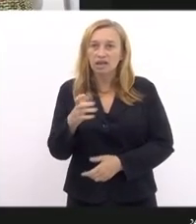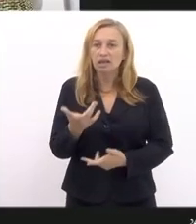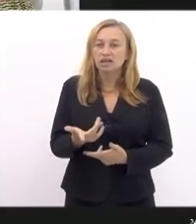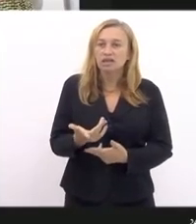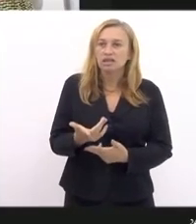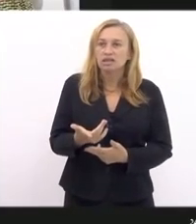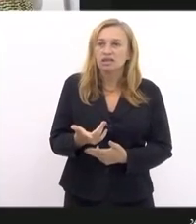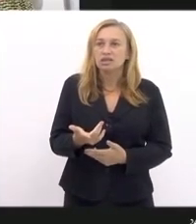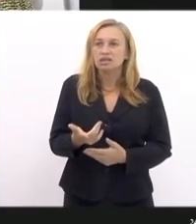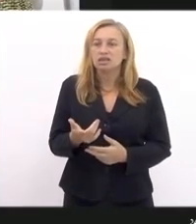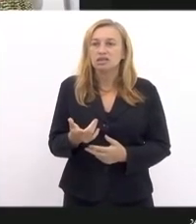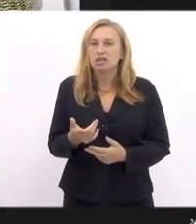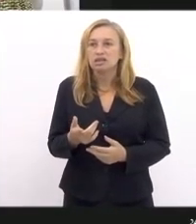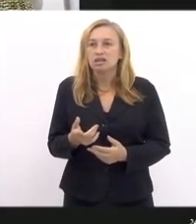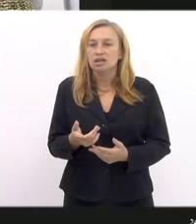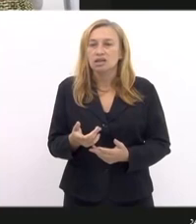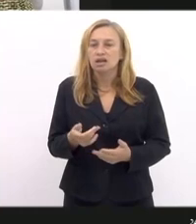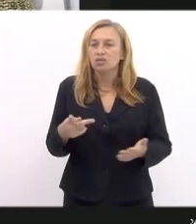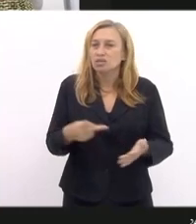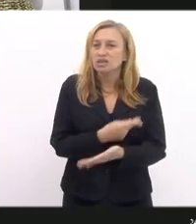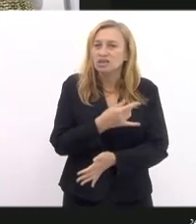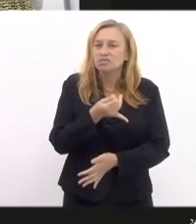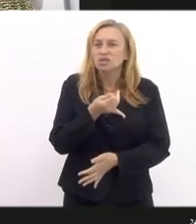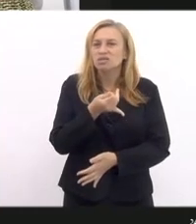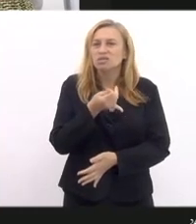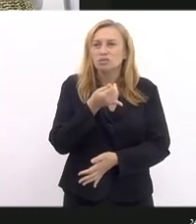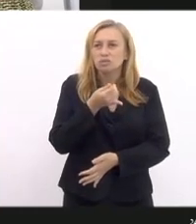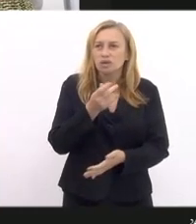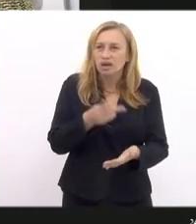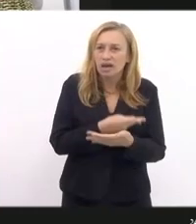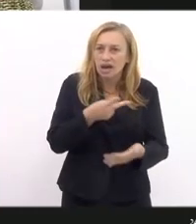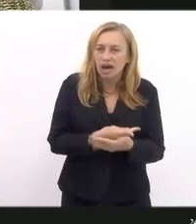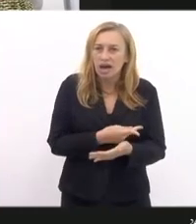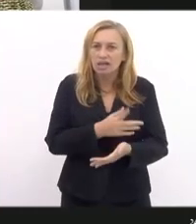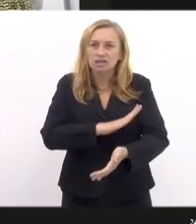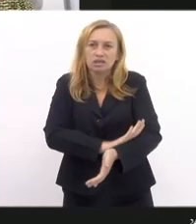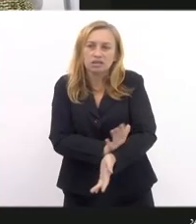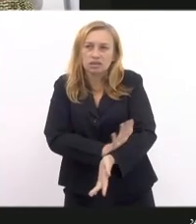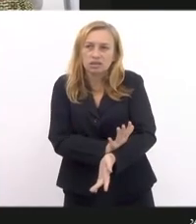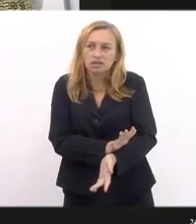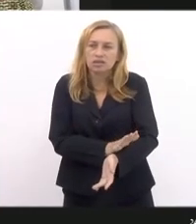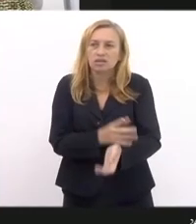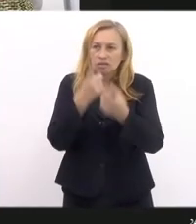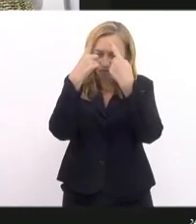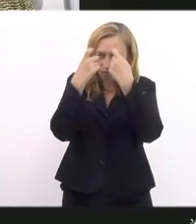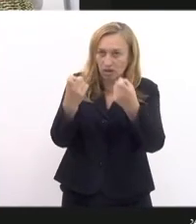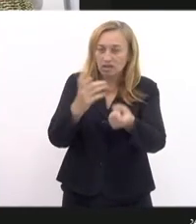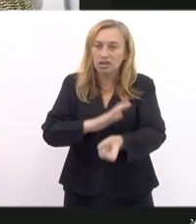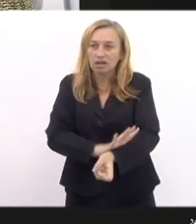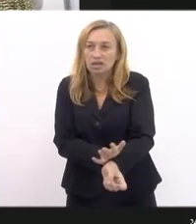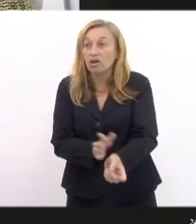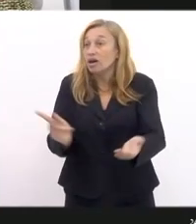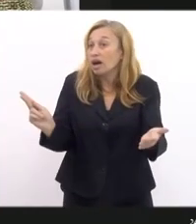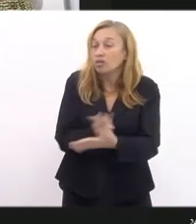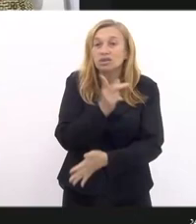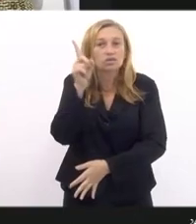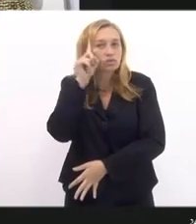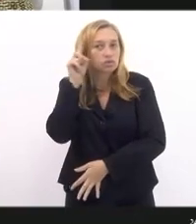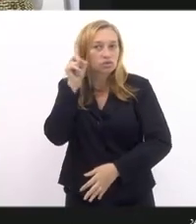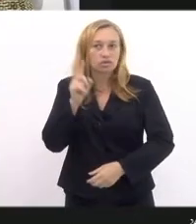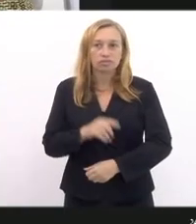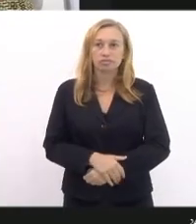tragédias protagonizadas, informadas pelo racismo e pela violência racial, que acontecem todo dia.